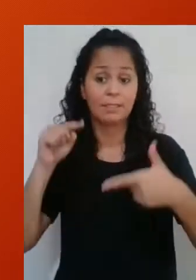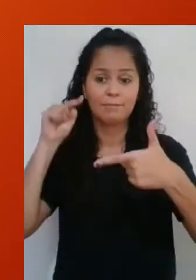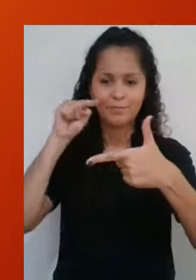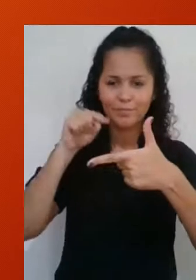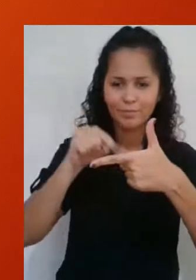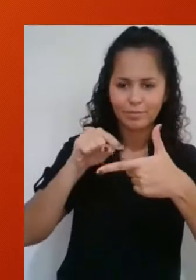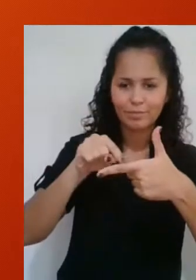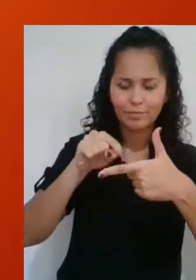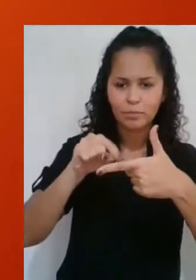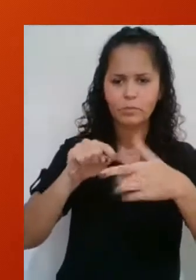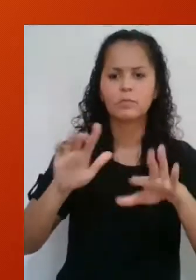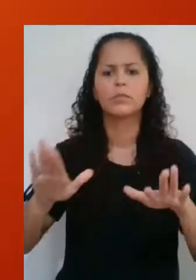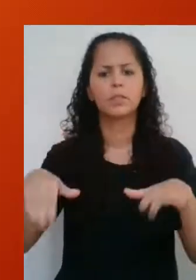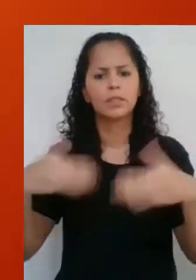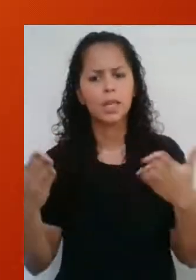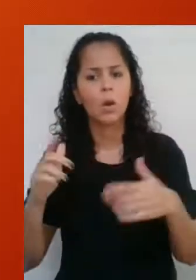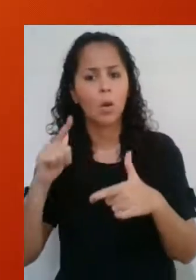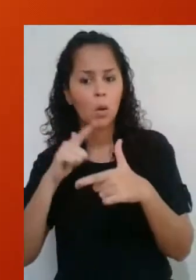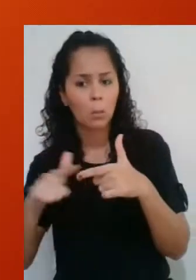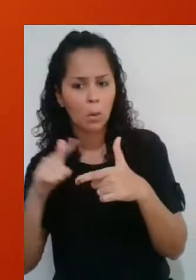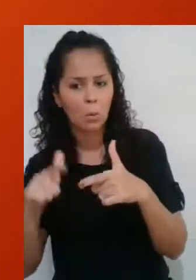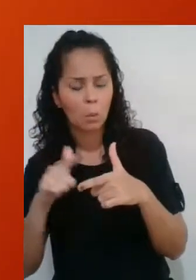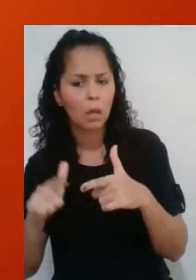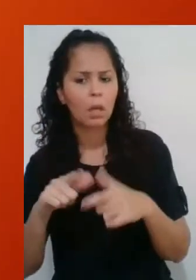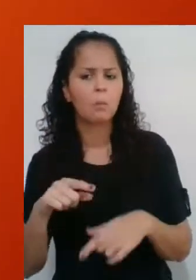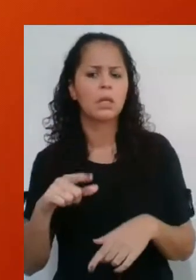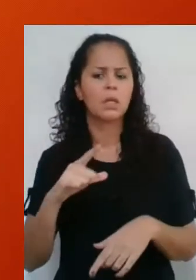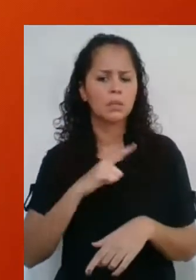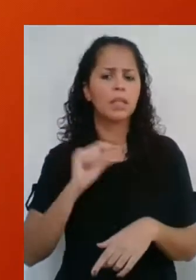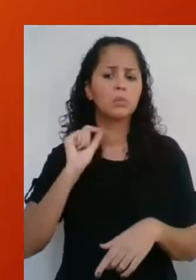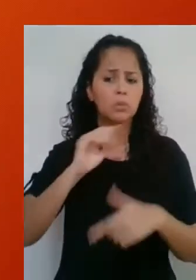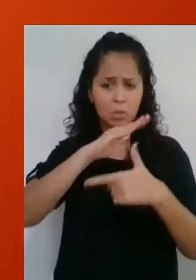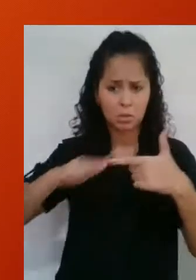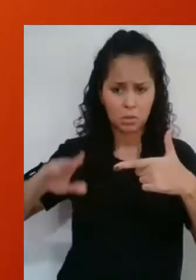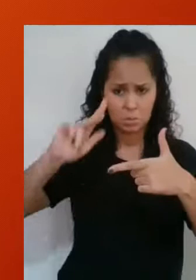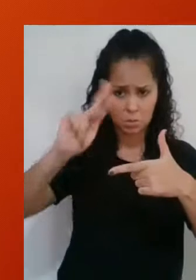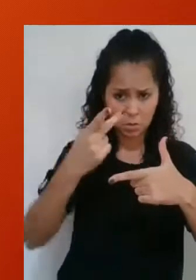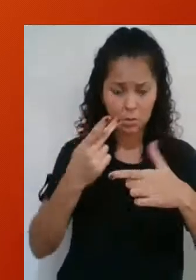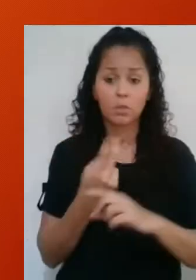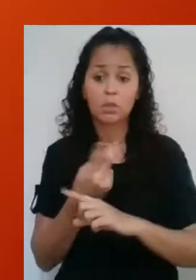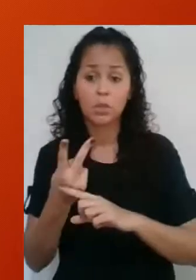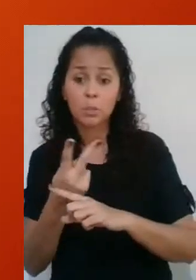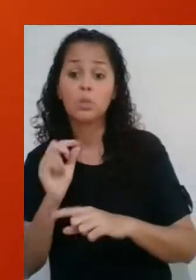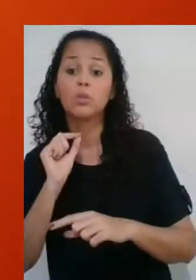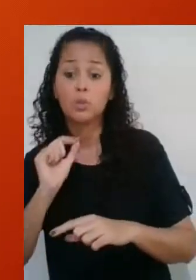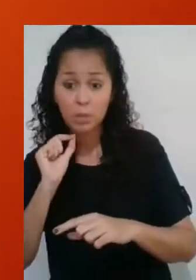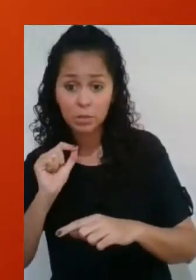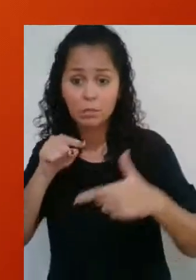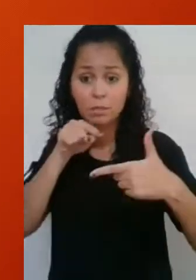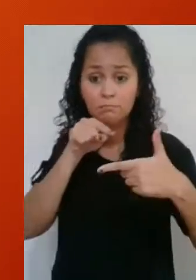cateto adjacente. Portanto, esse é um problema em que nós temos a medida da hipotenusa e